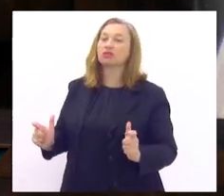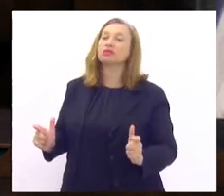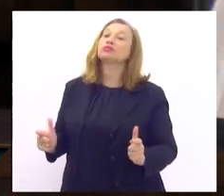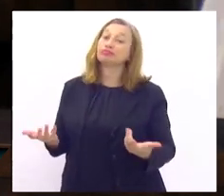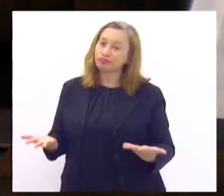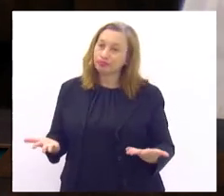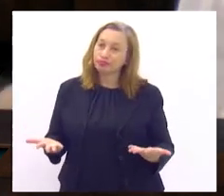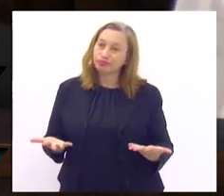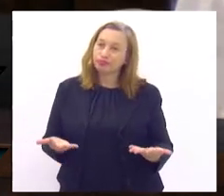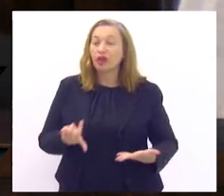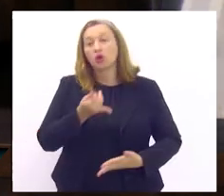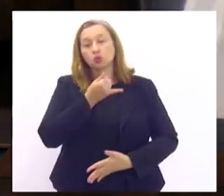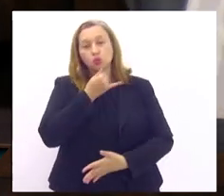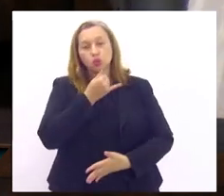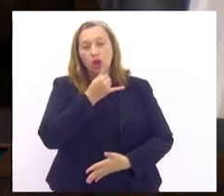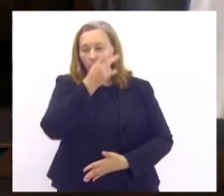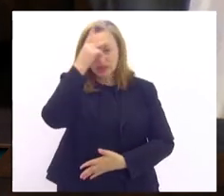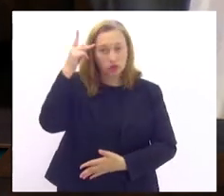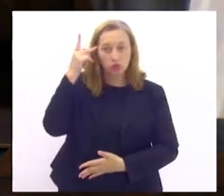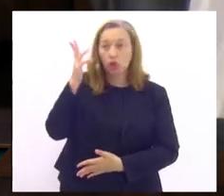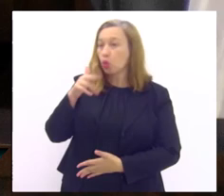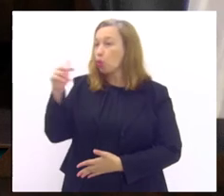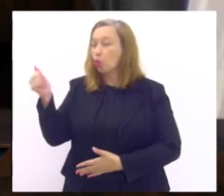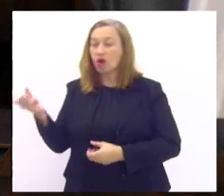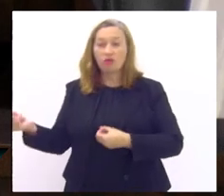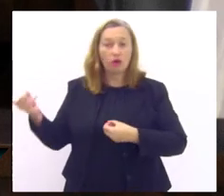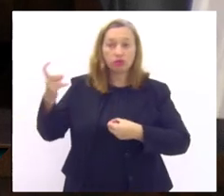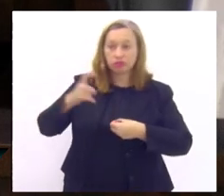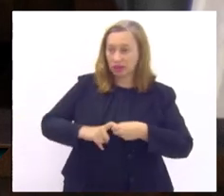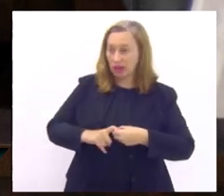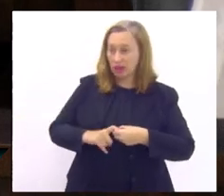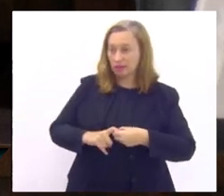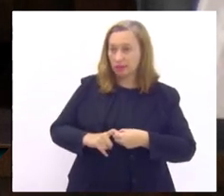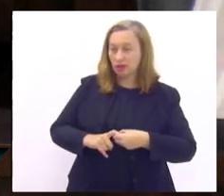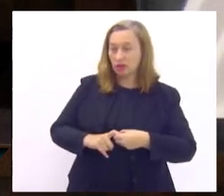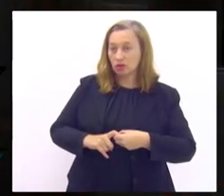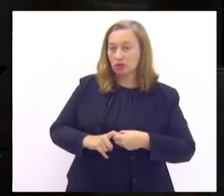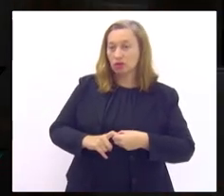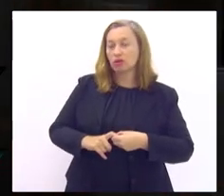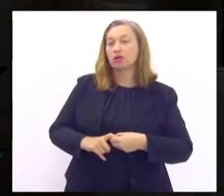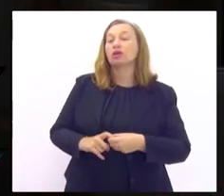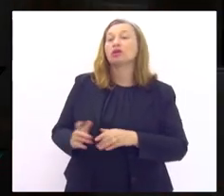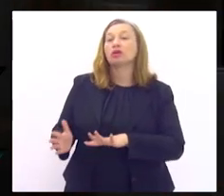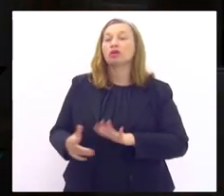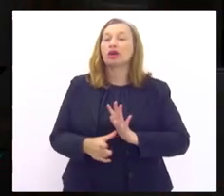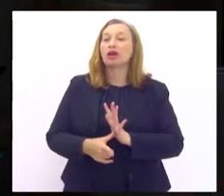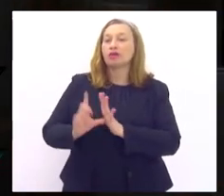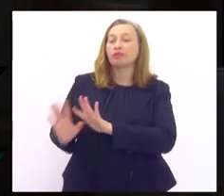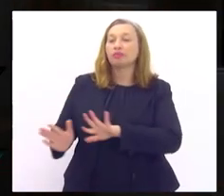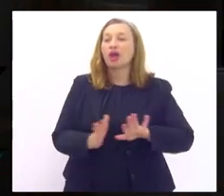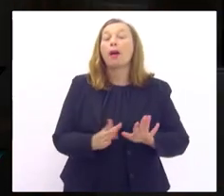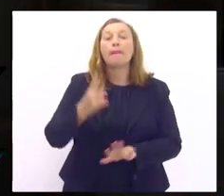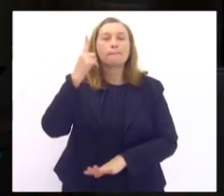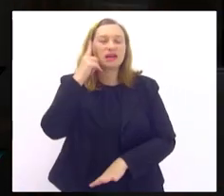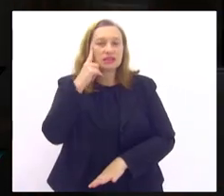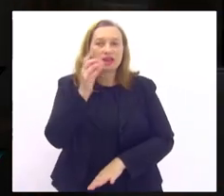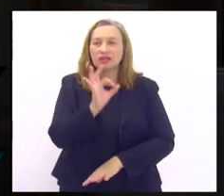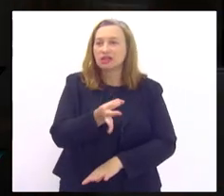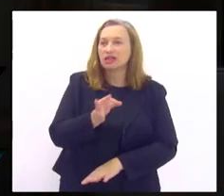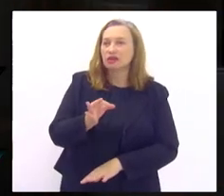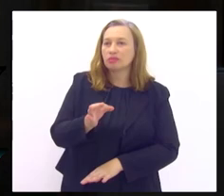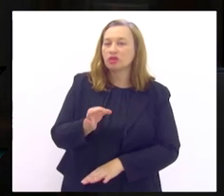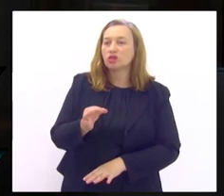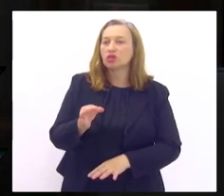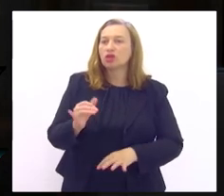ter aquele nunca mais ser a mesma não é mais ativa exatamente então a gente também tem que pensar que isso aí são